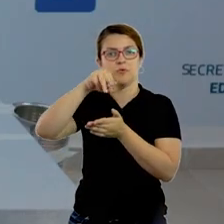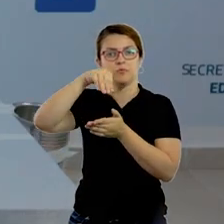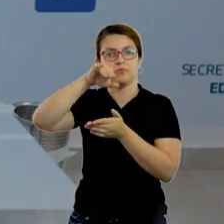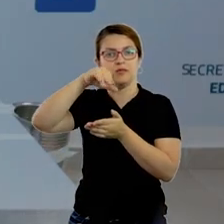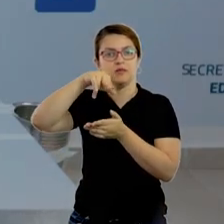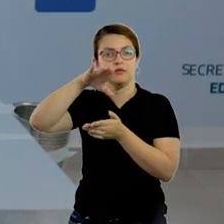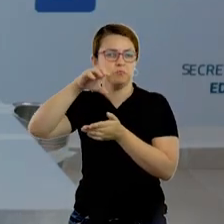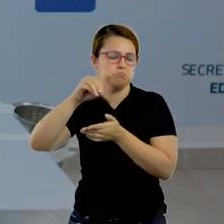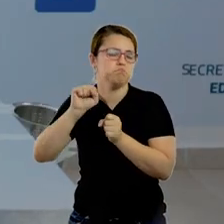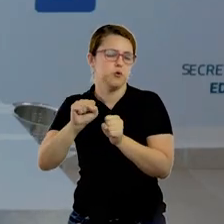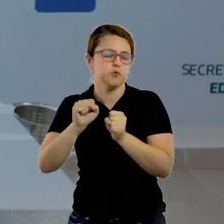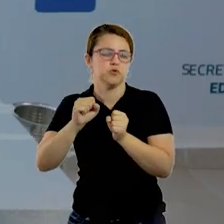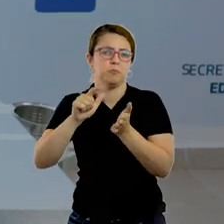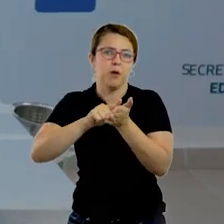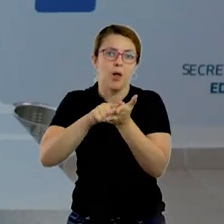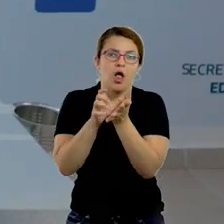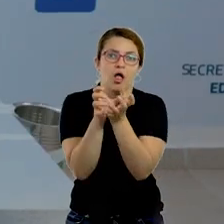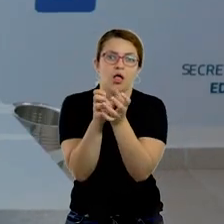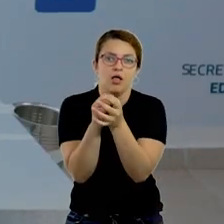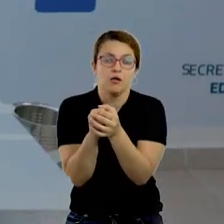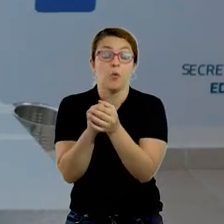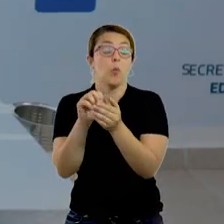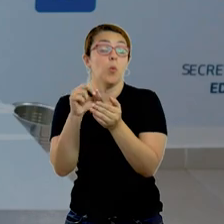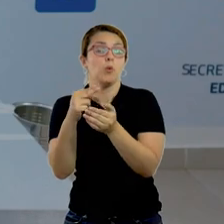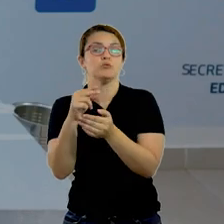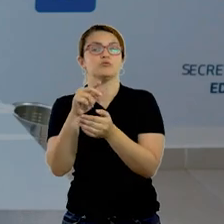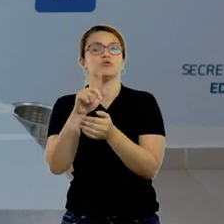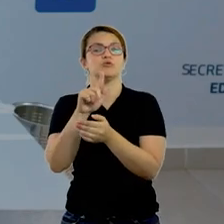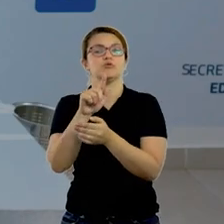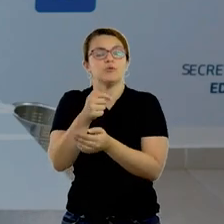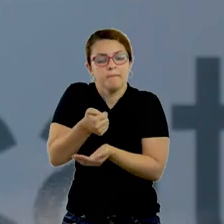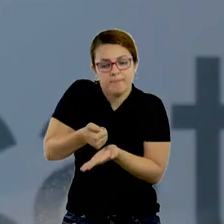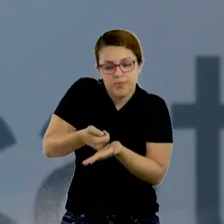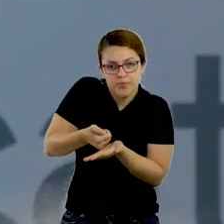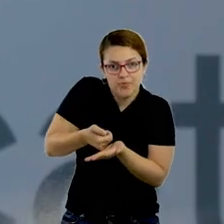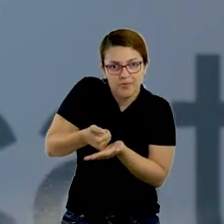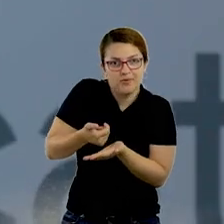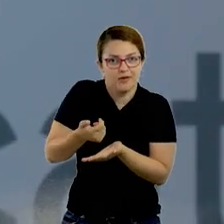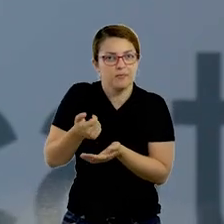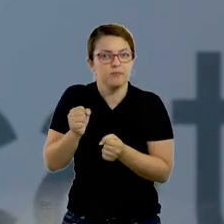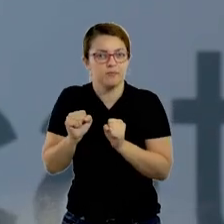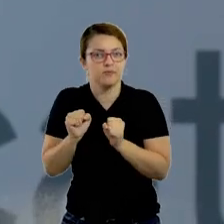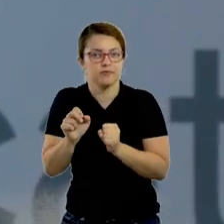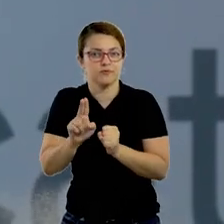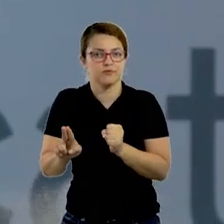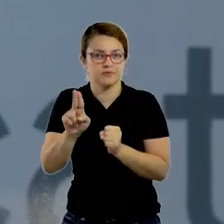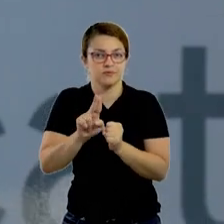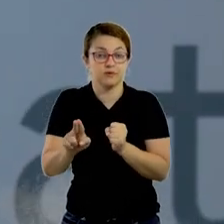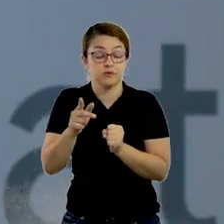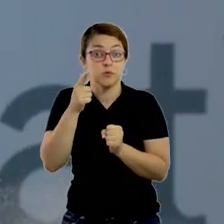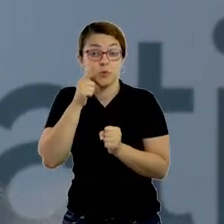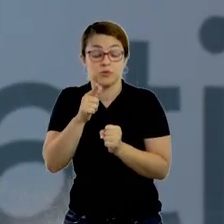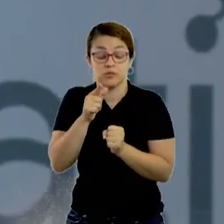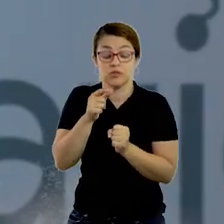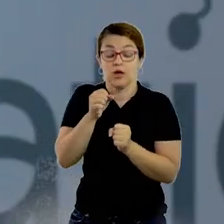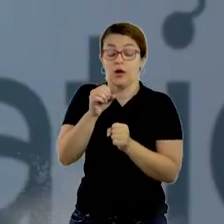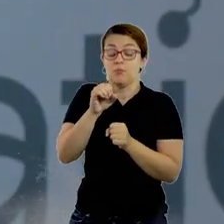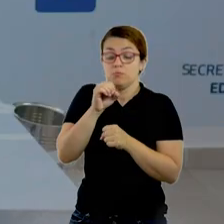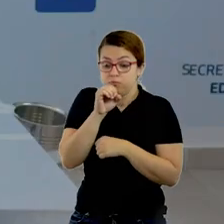também bolinha de papel normal ou bolinha de gude da sua preferência, mas tem que ser uma bolinha leve que ele consiga assoprar.